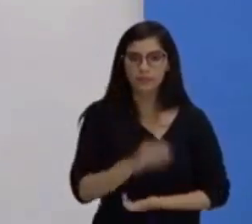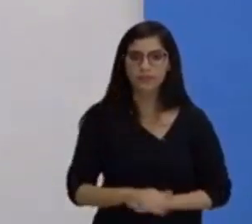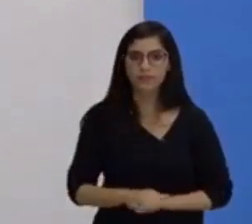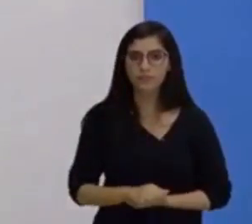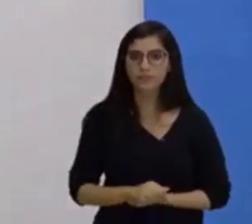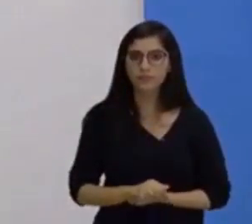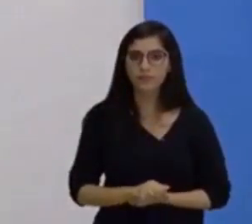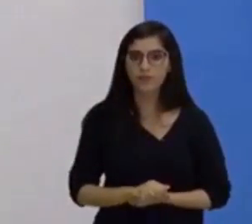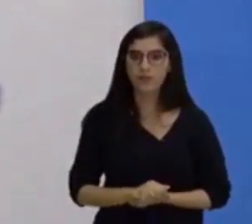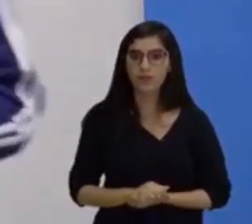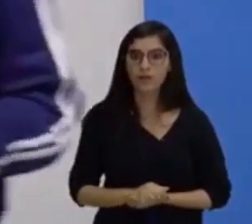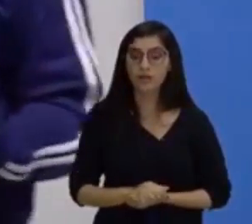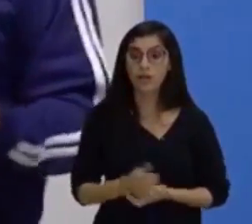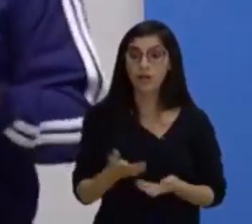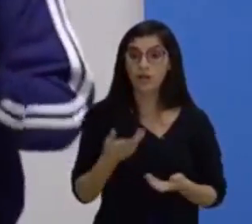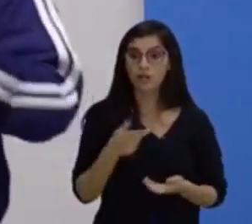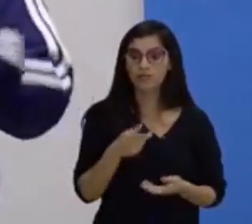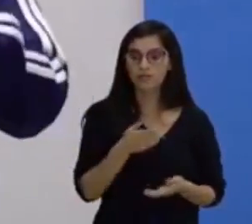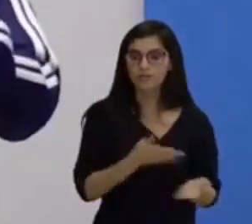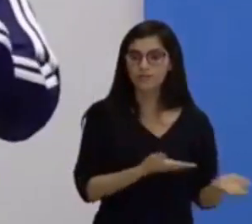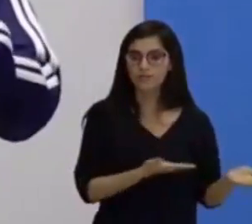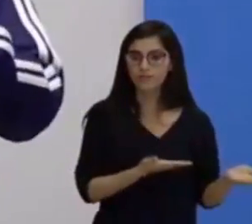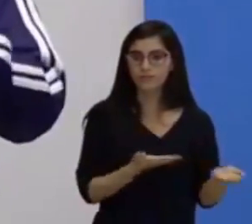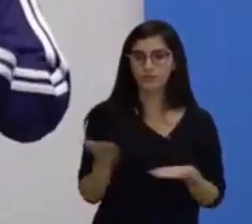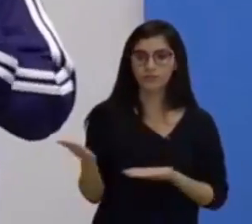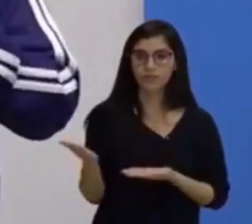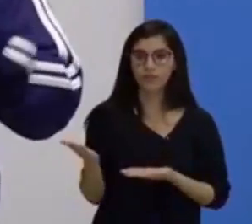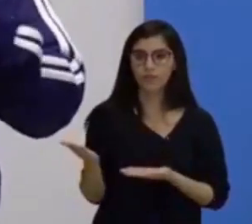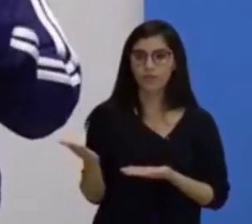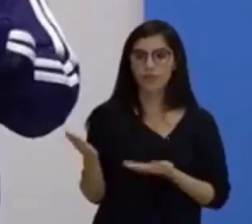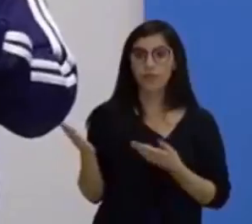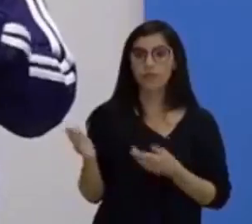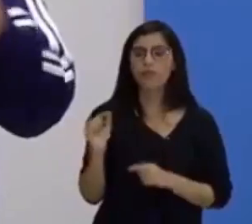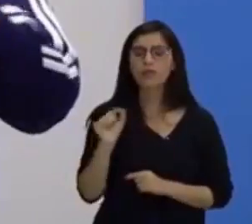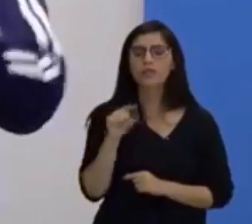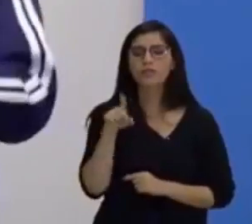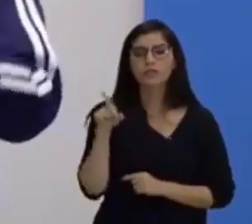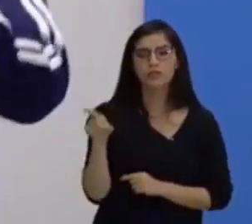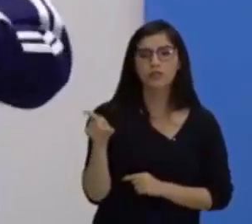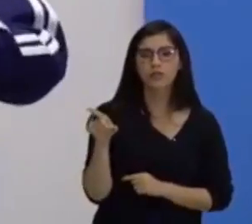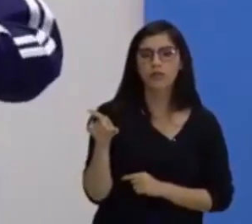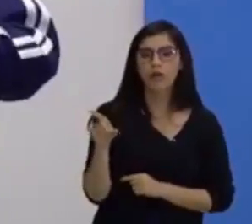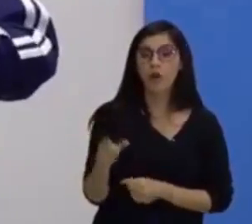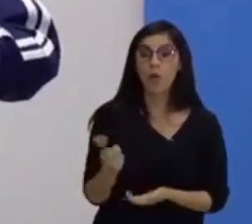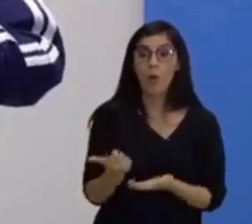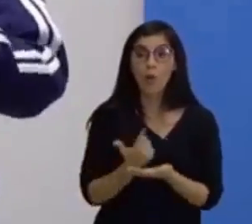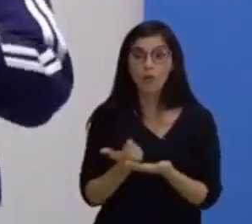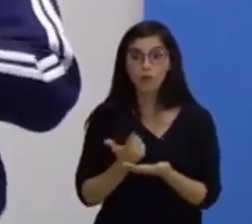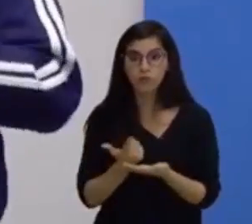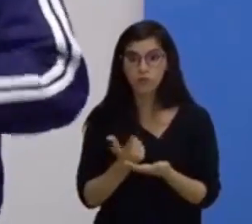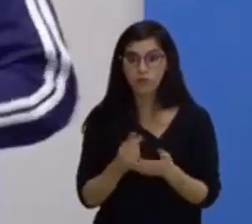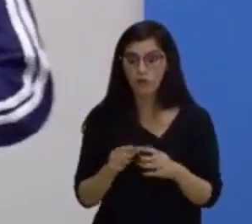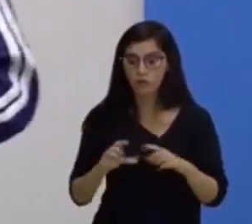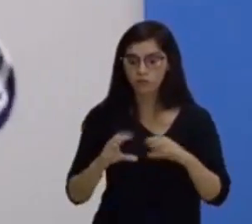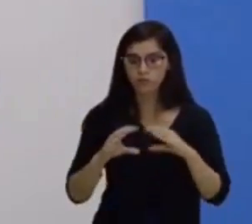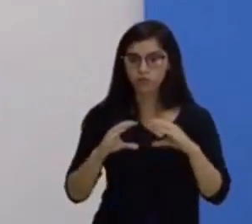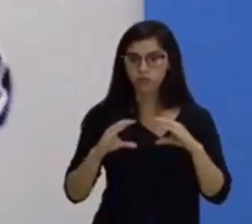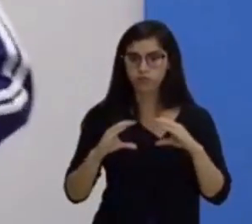Olha só, dá uma olhada aqui para mim. O que é isso aqui? É um livro, um livro bem grossinho aqui.